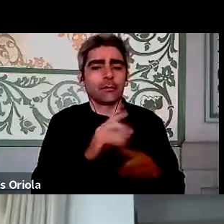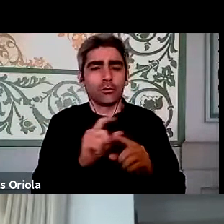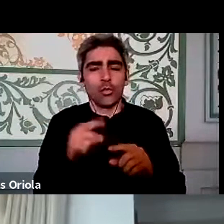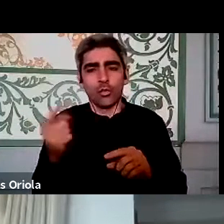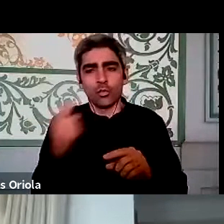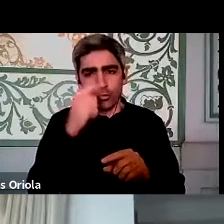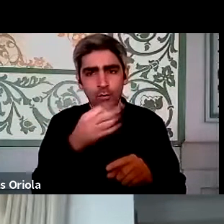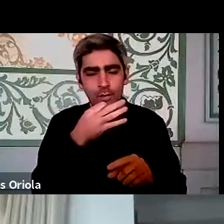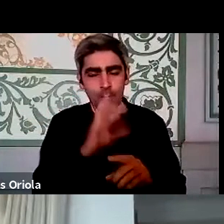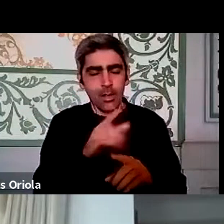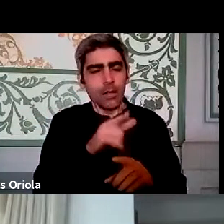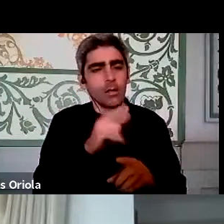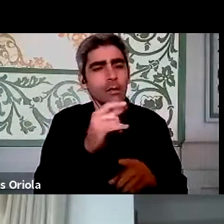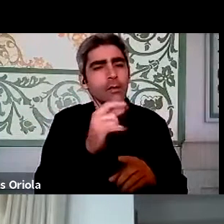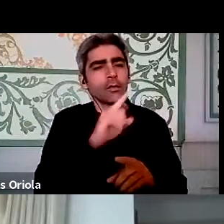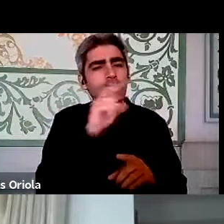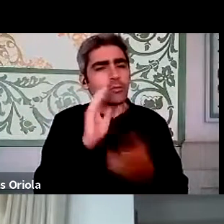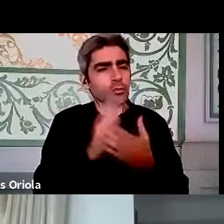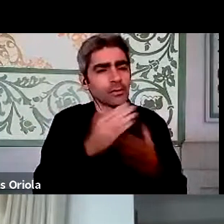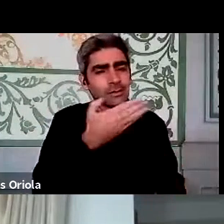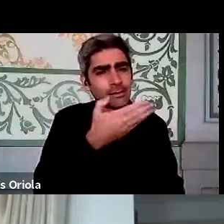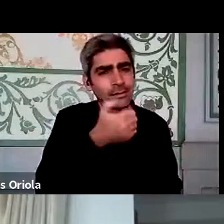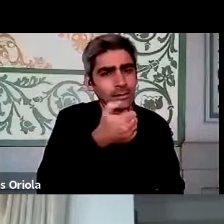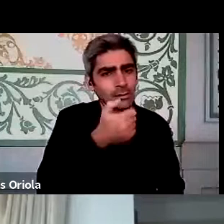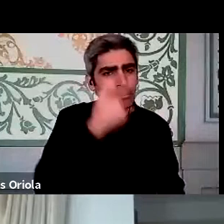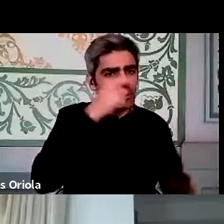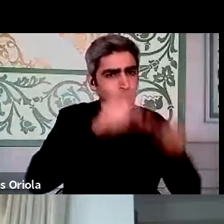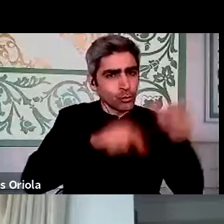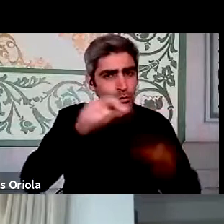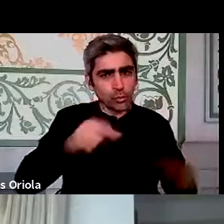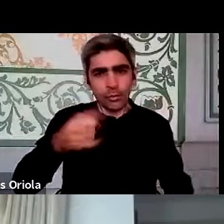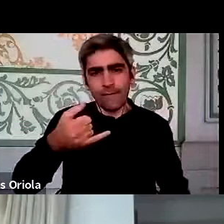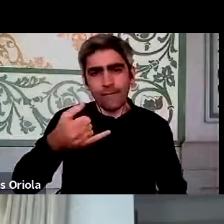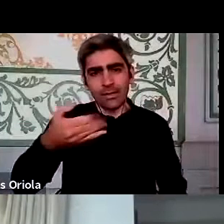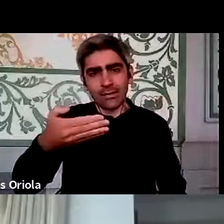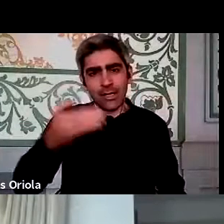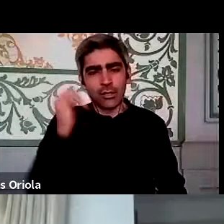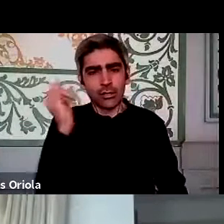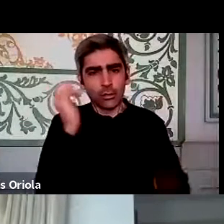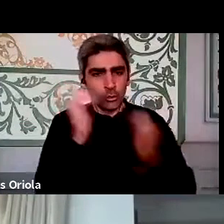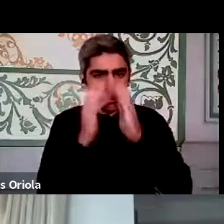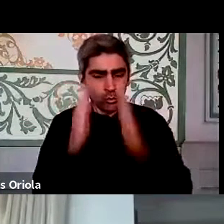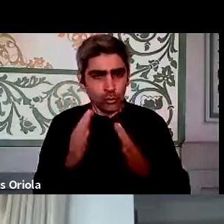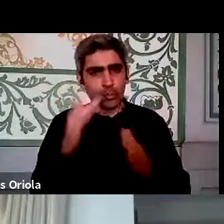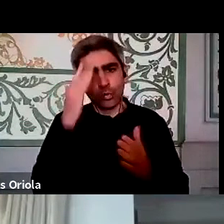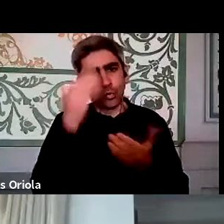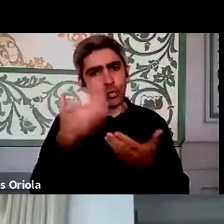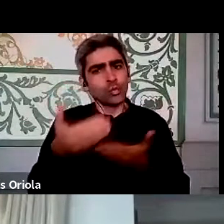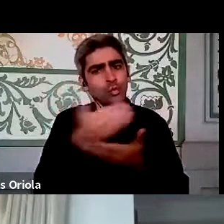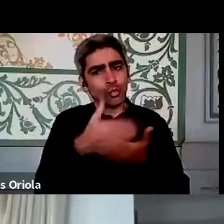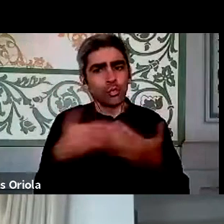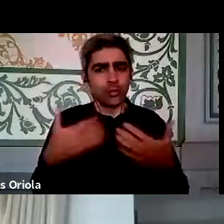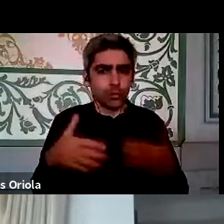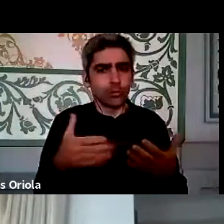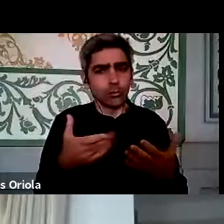Houve 75 pessoas e 27 entidades. Apesar de tudo, sendo um número significativo, é um número que